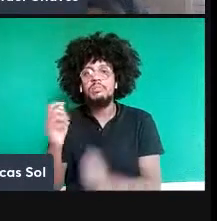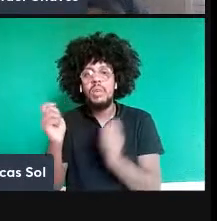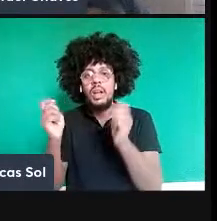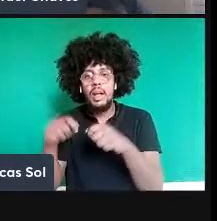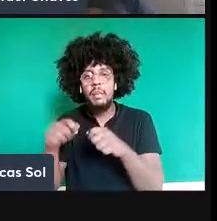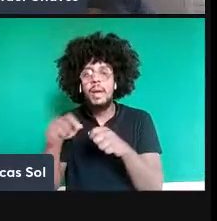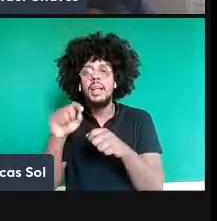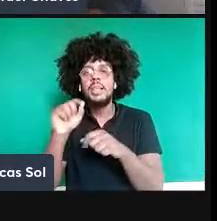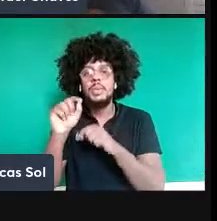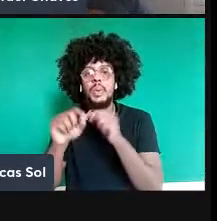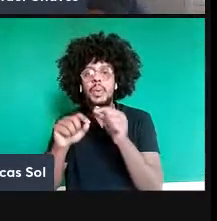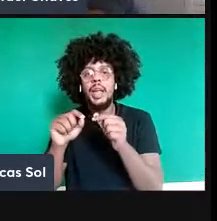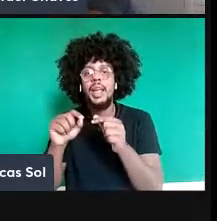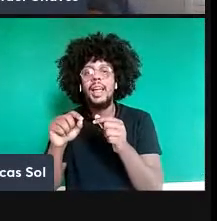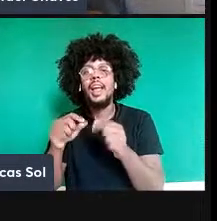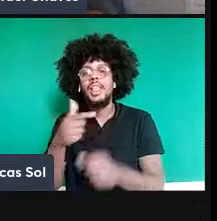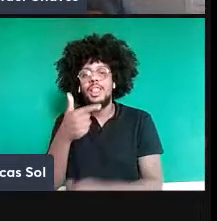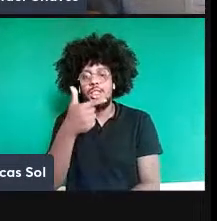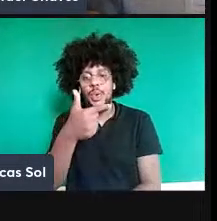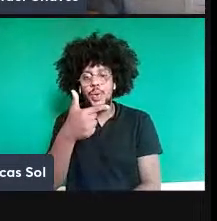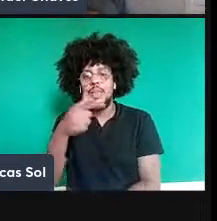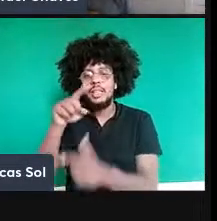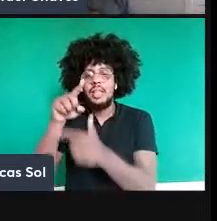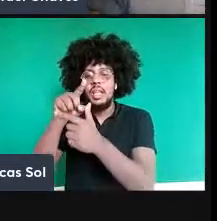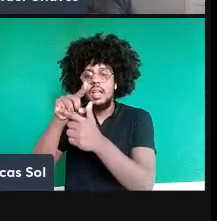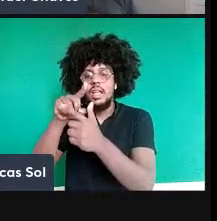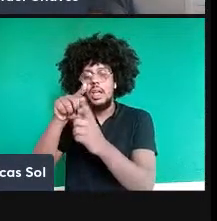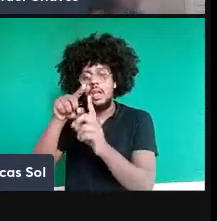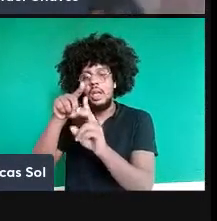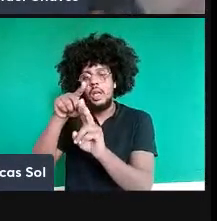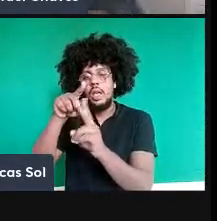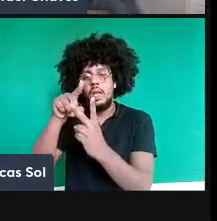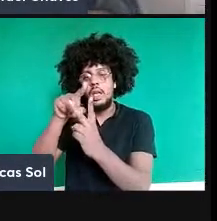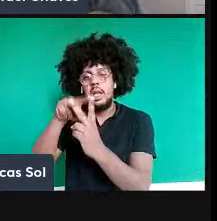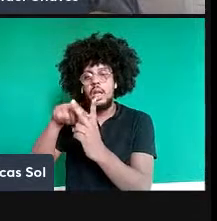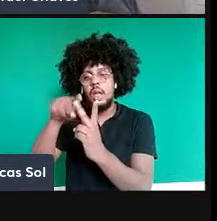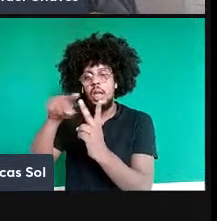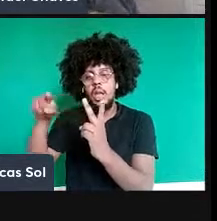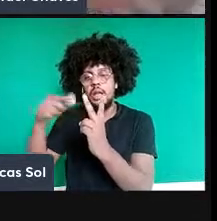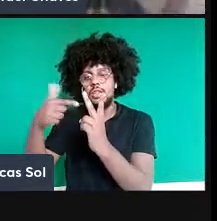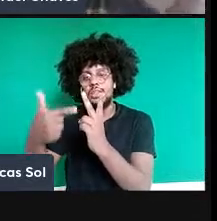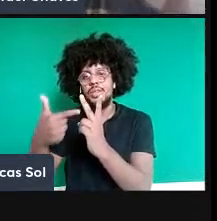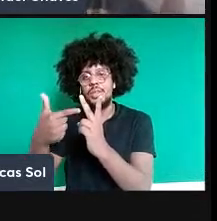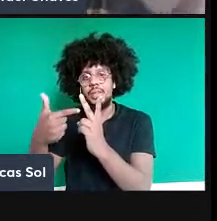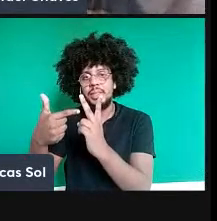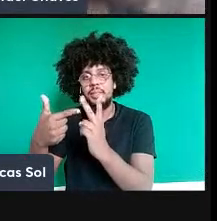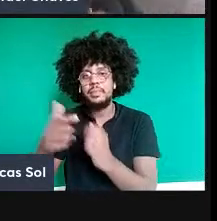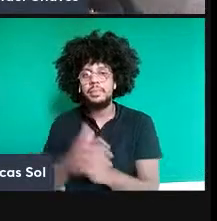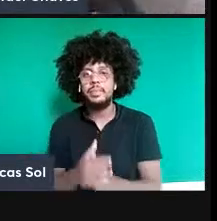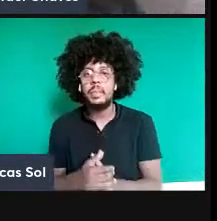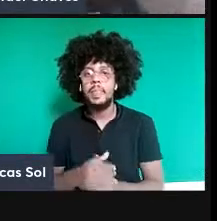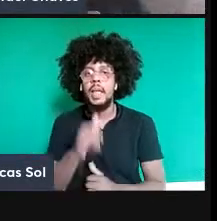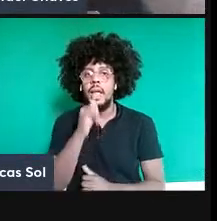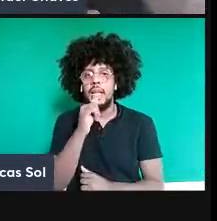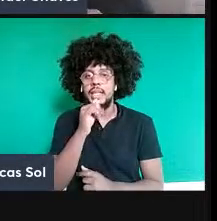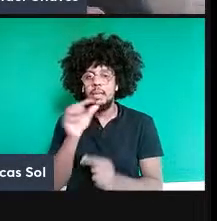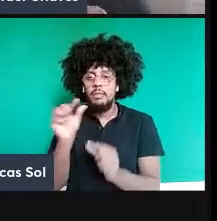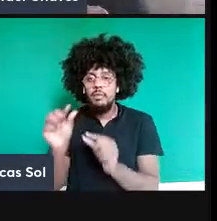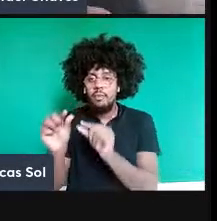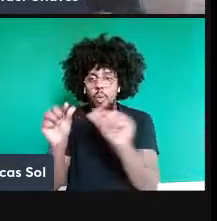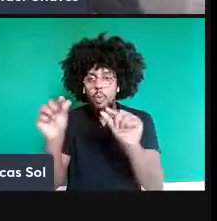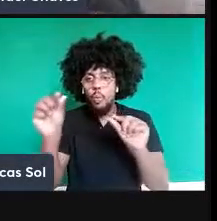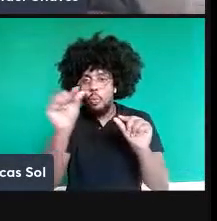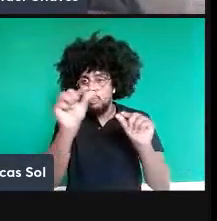predição da mecânica quântica é que com partículas quânticas emaranhadas, por exemplo, fótons emaranhados em